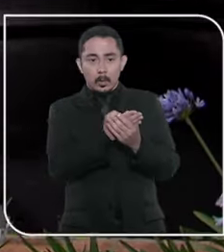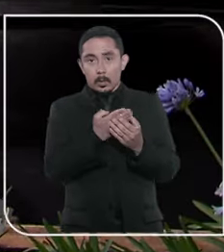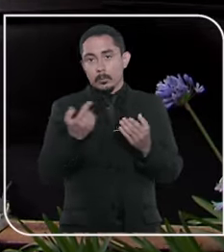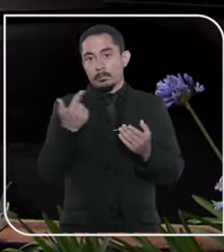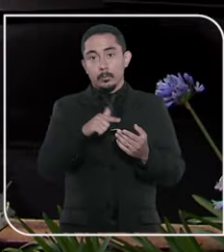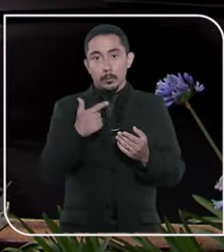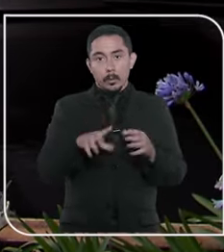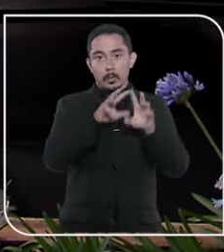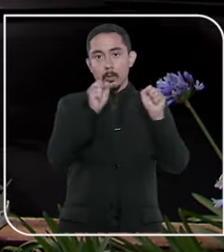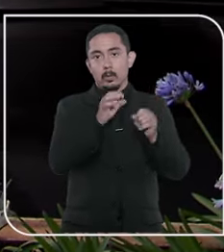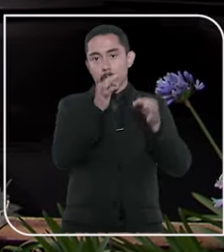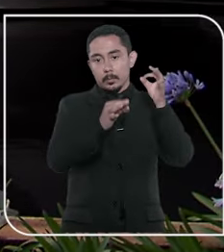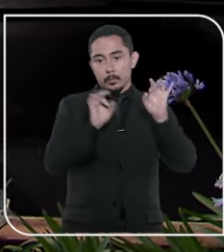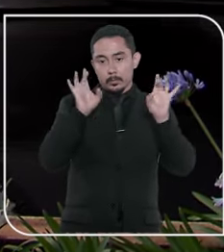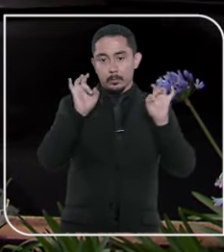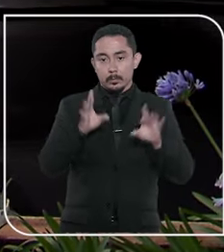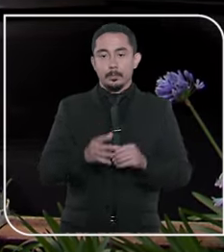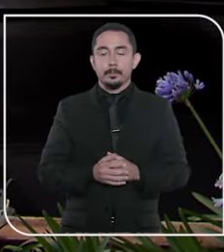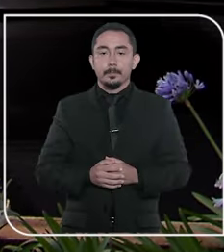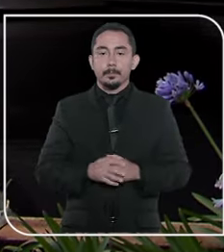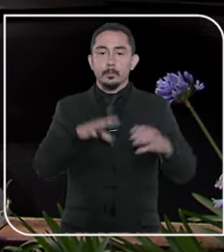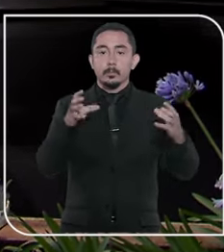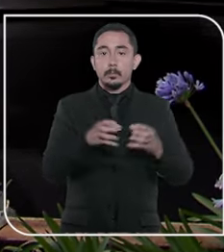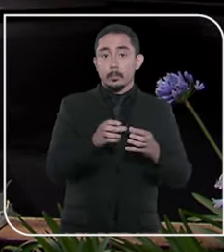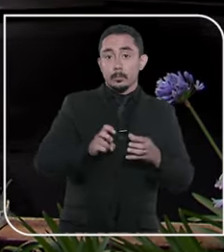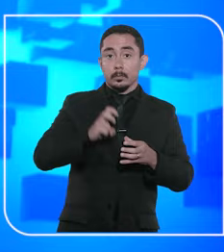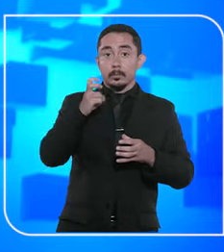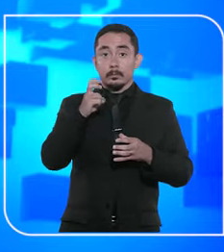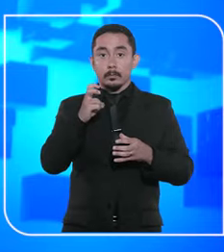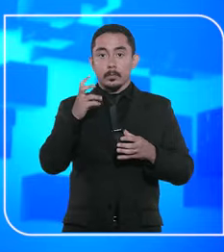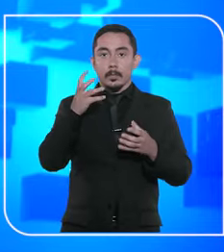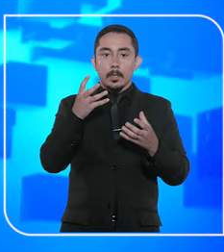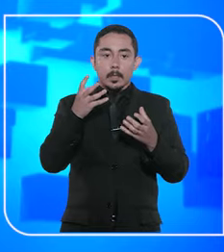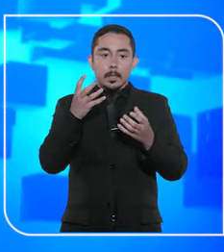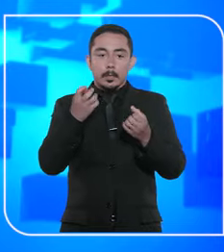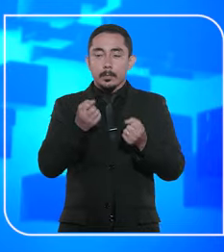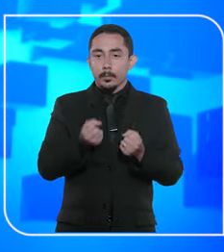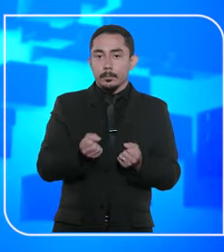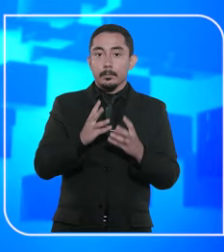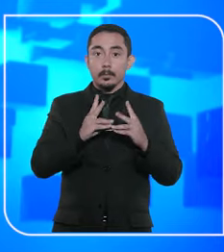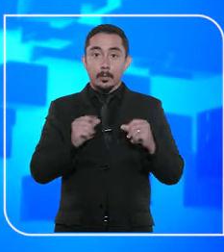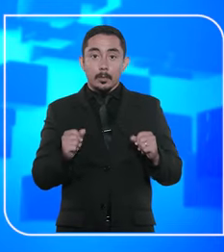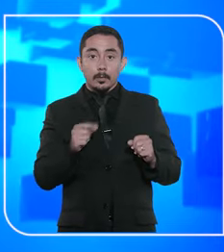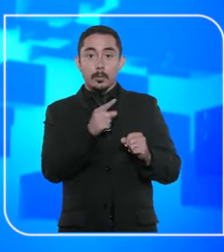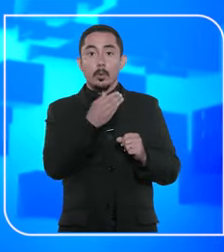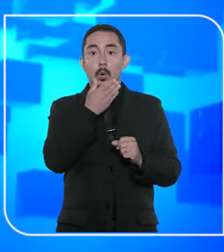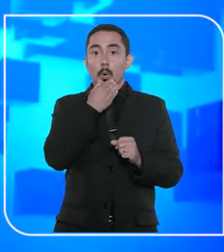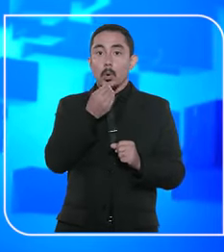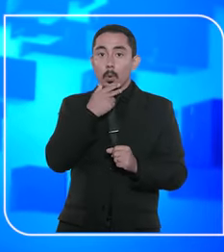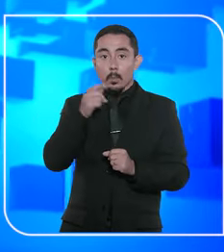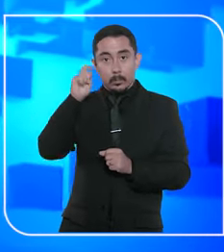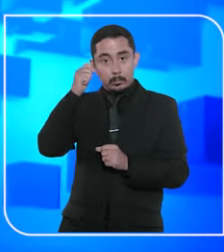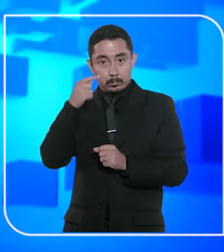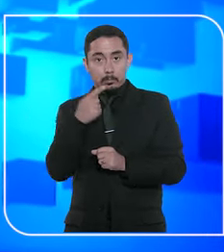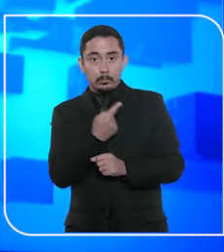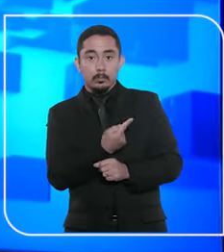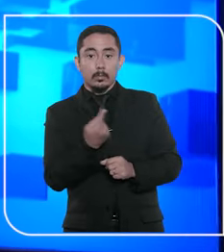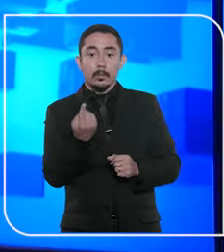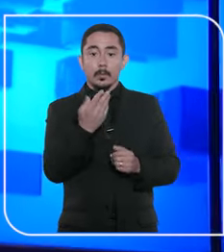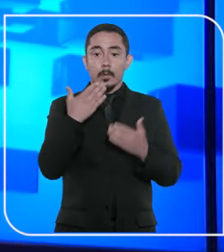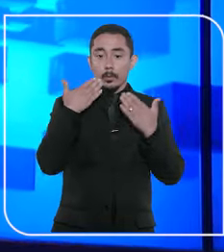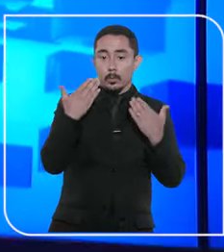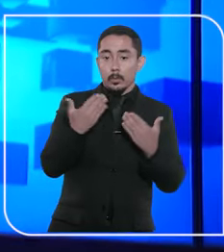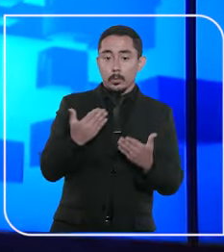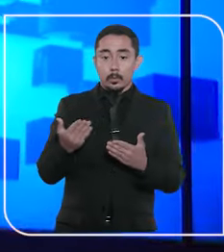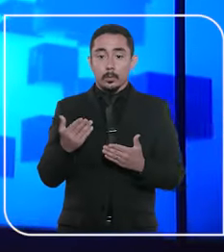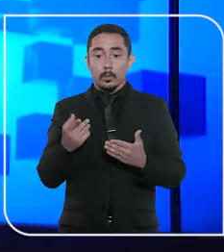mérito processual pela Corte Especial do STJ. A quinta turma absorveu um homem negro, porque na hora de mostrá-lo